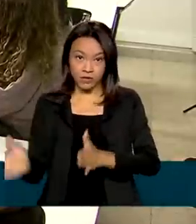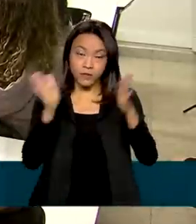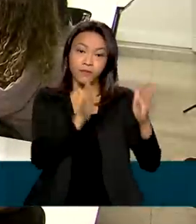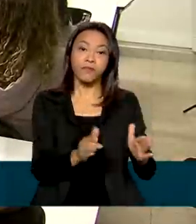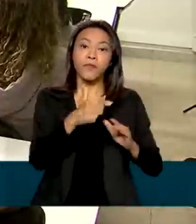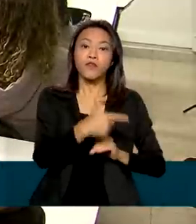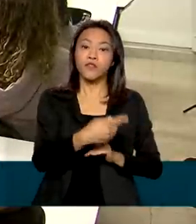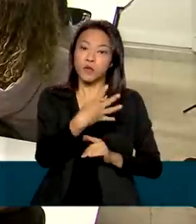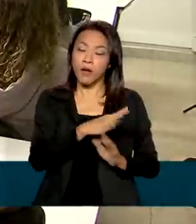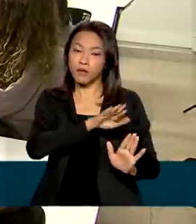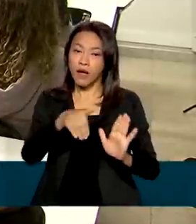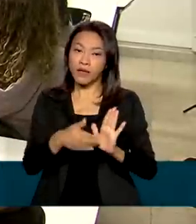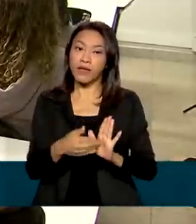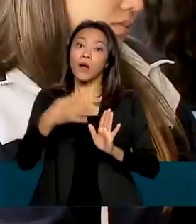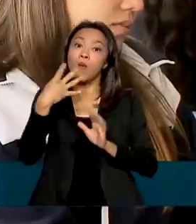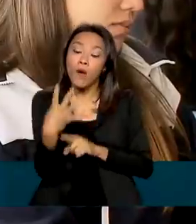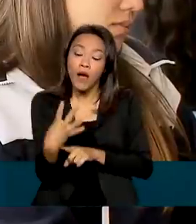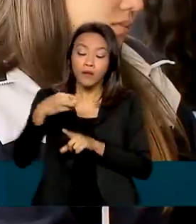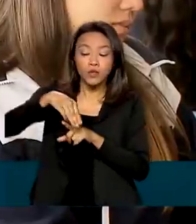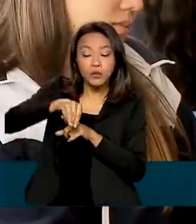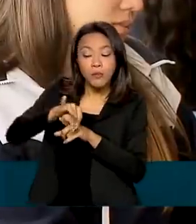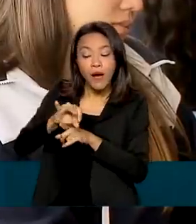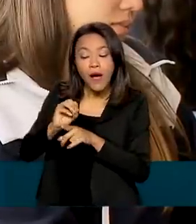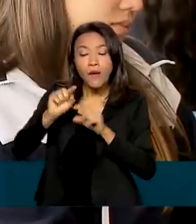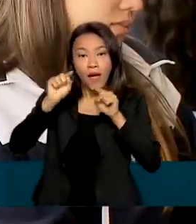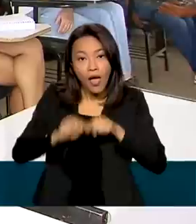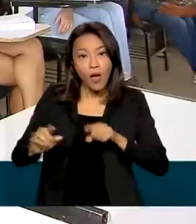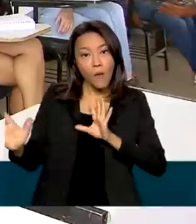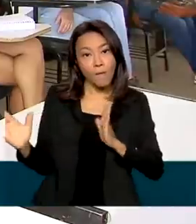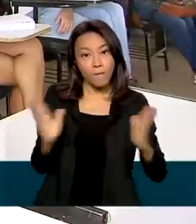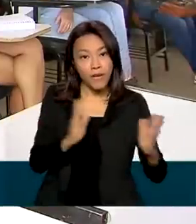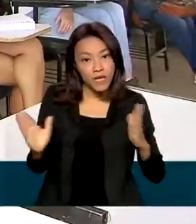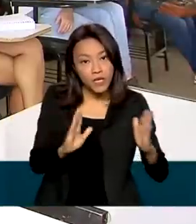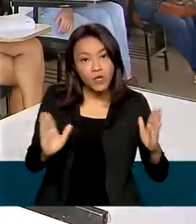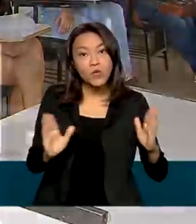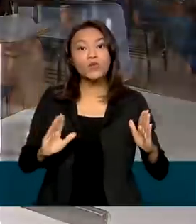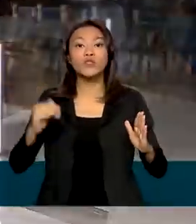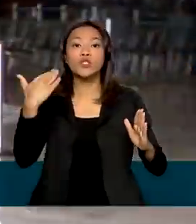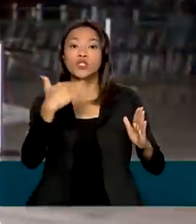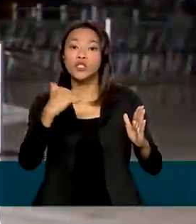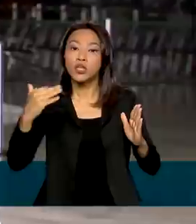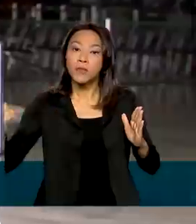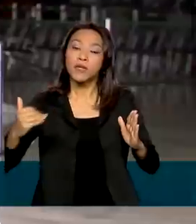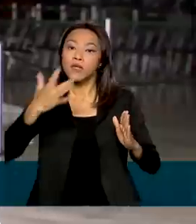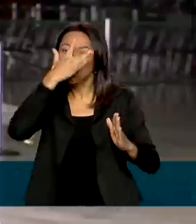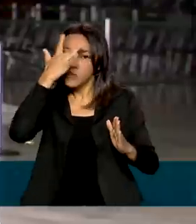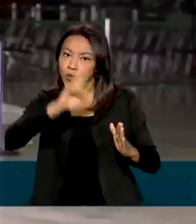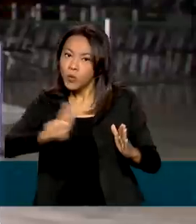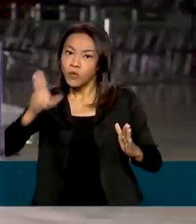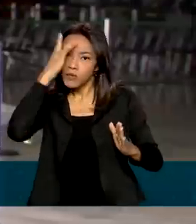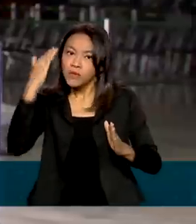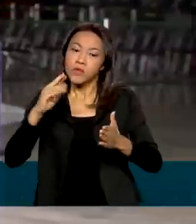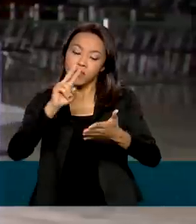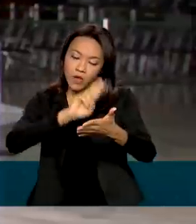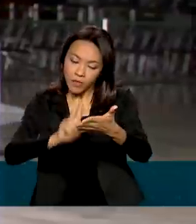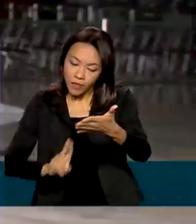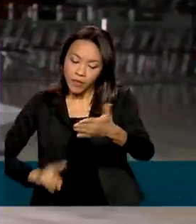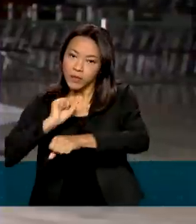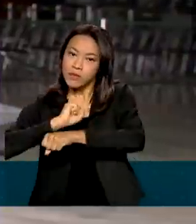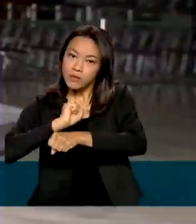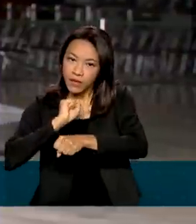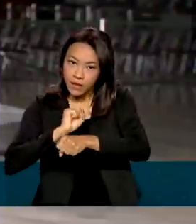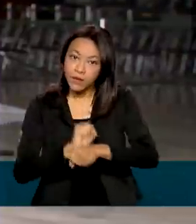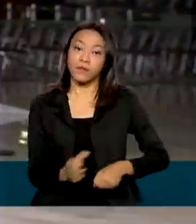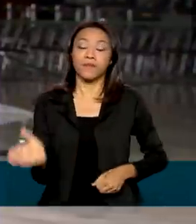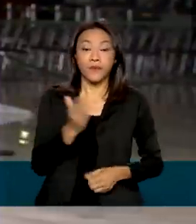março a 4 de maio é o período de convocação da lista de espera. Lembrando que os interessados em concorrer